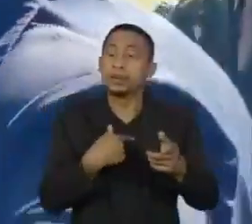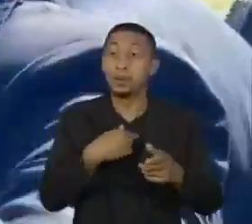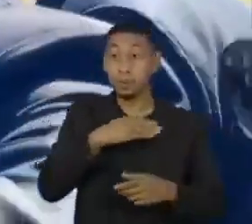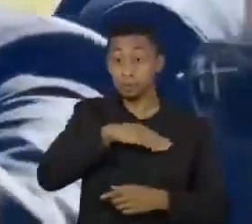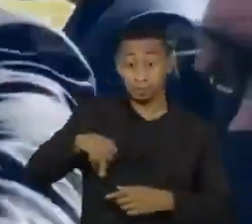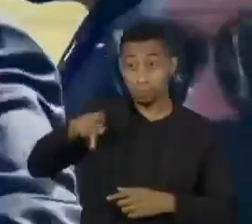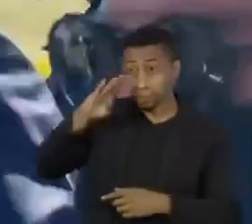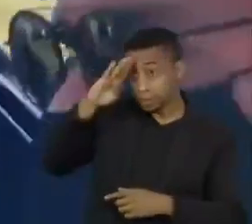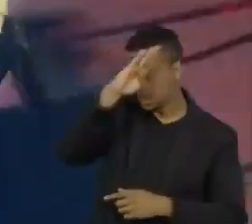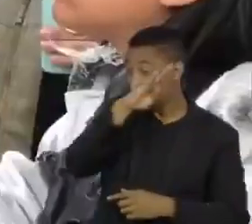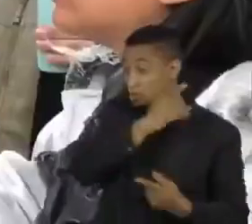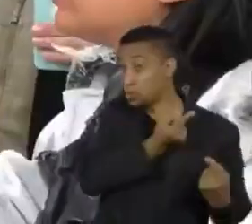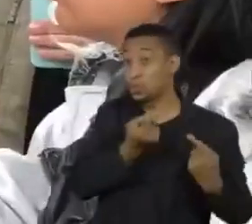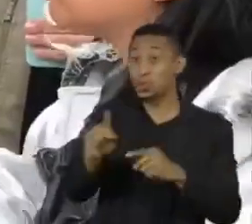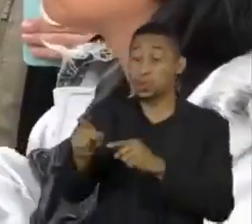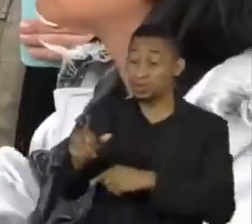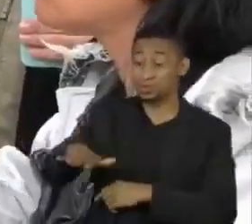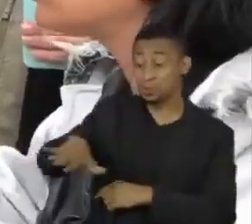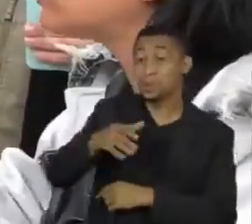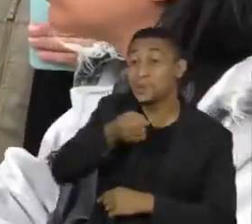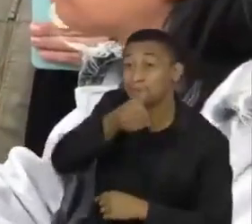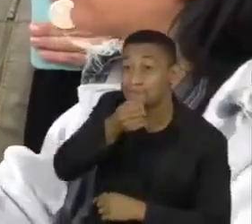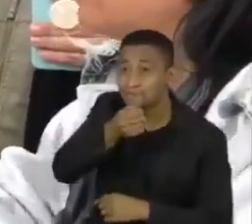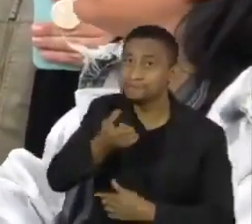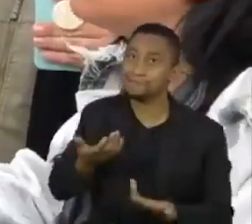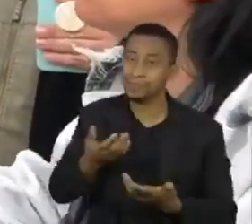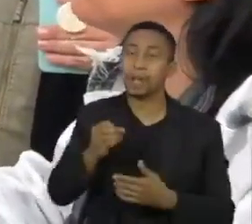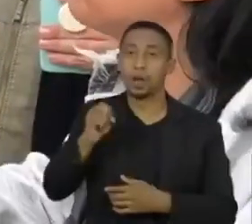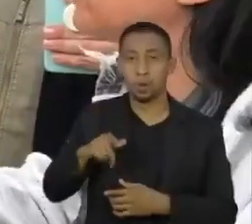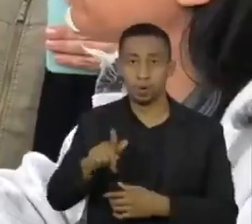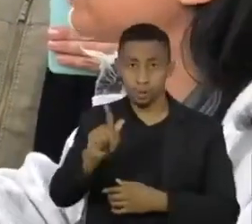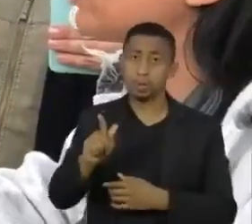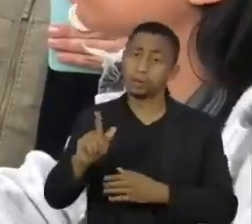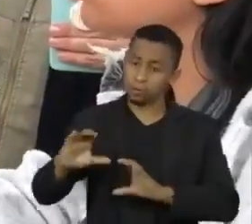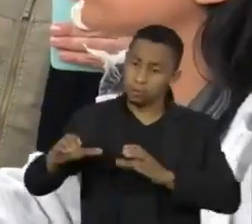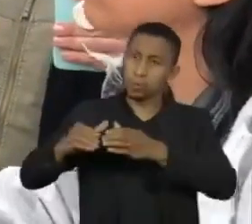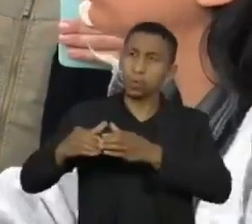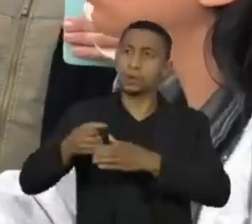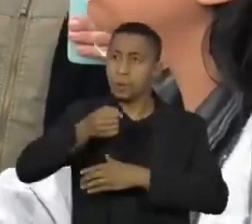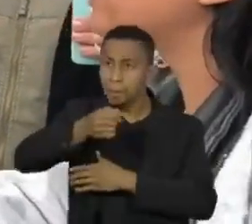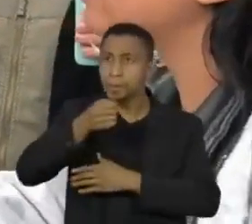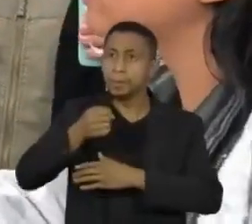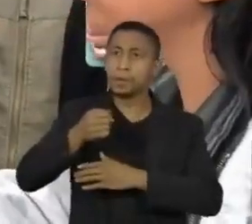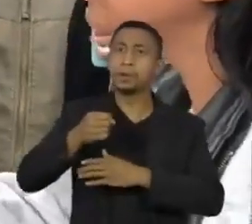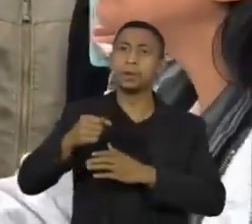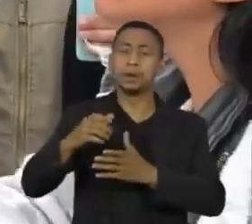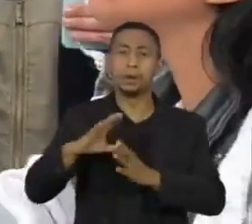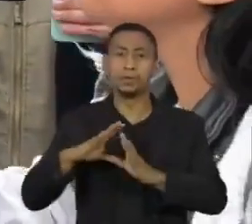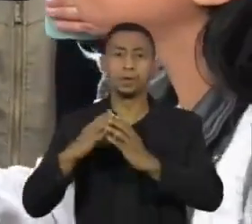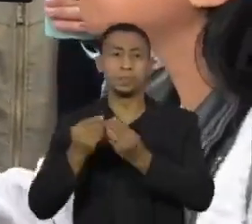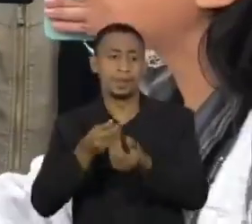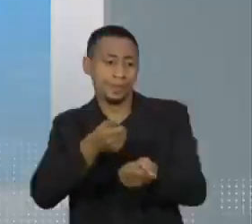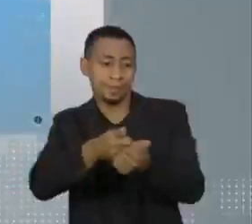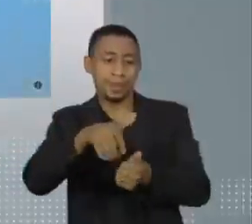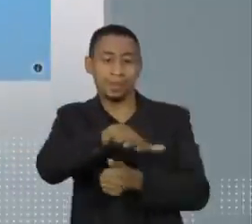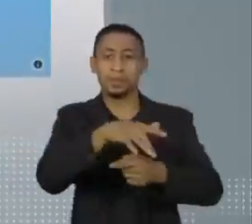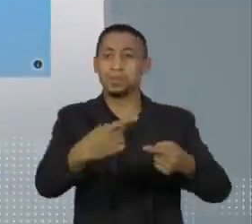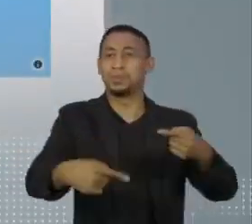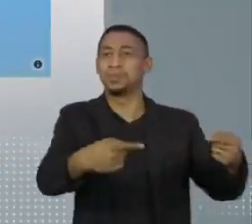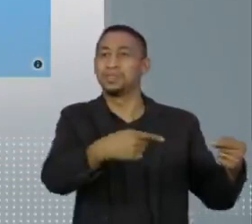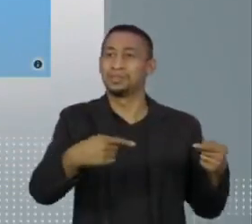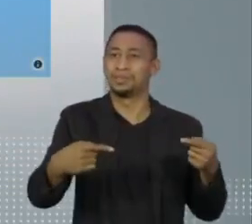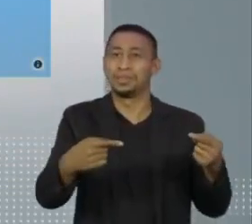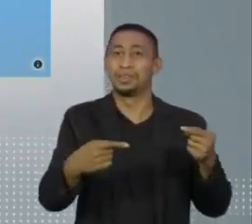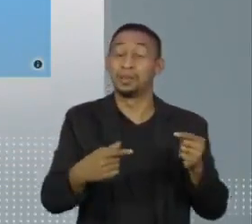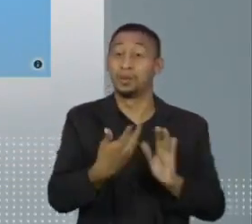do presidente contra a imprensa. Para a ONG, a mídia brasileira ainda é concentrada nas mãos de famílias próximas da classe política. O